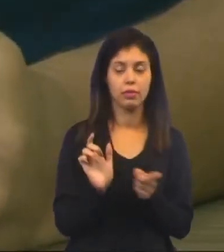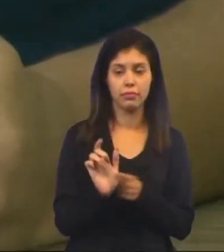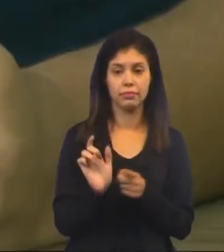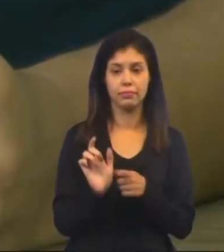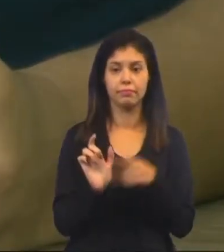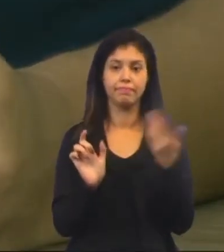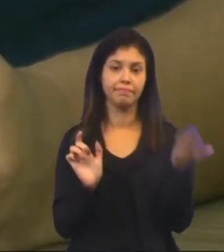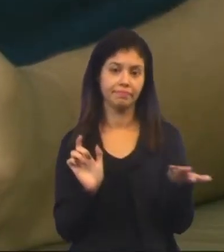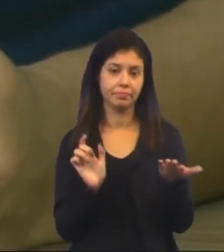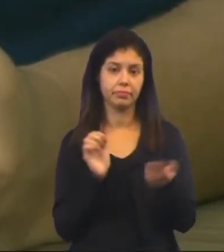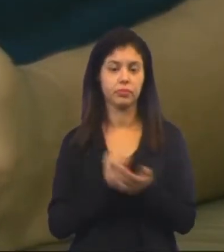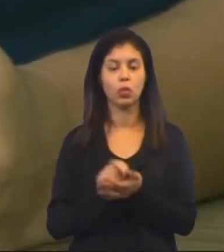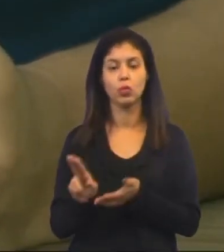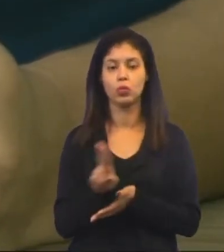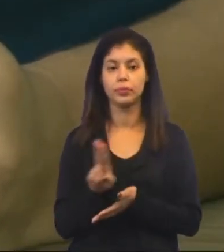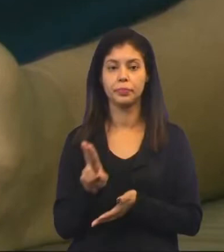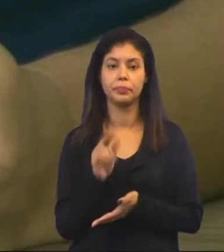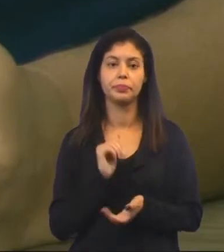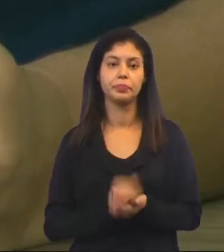Que nome é este?